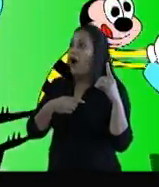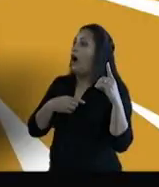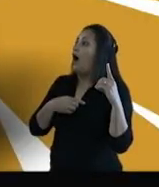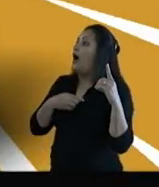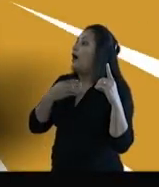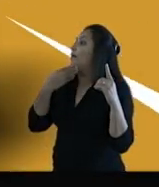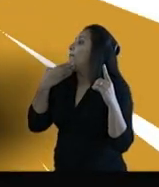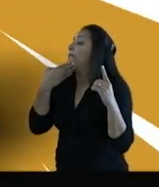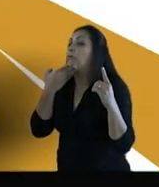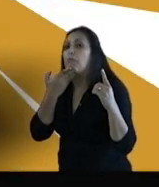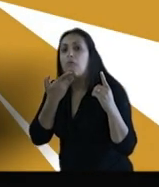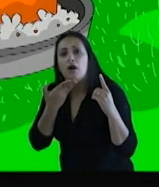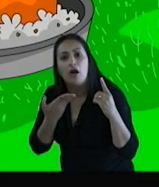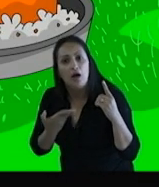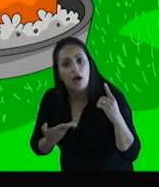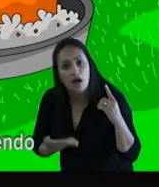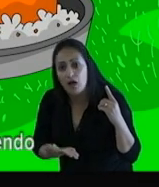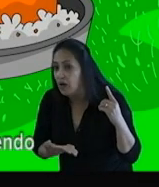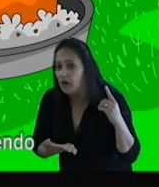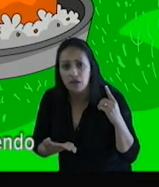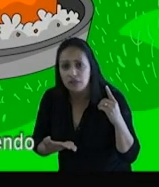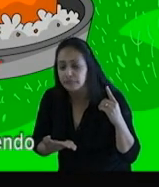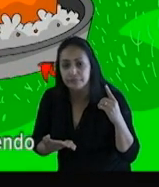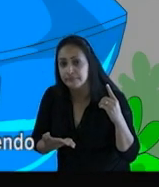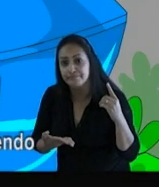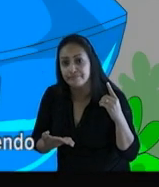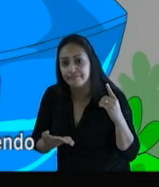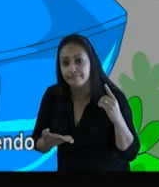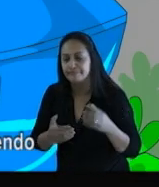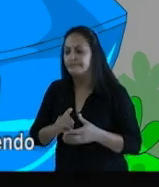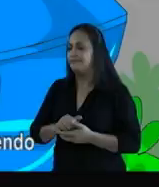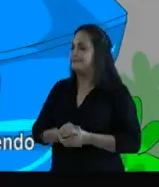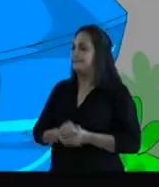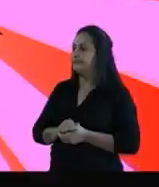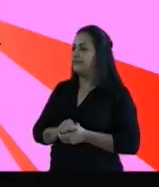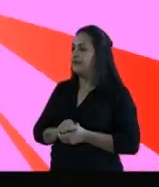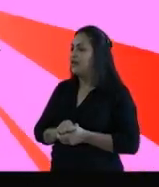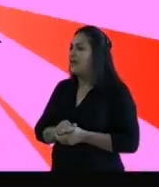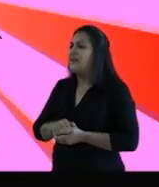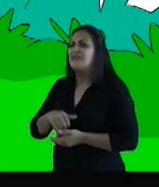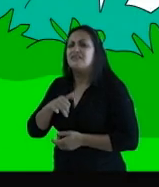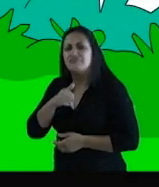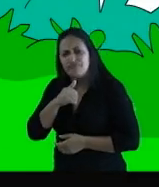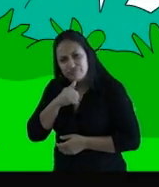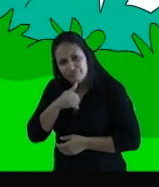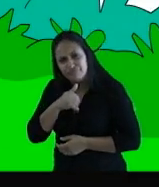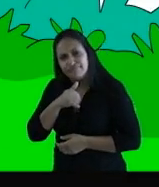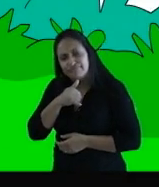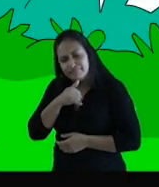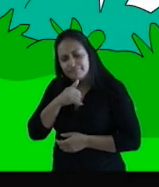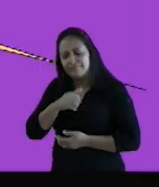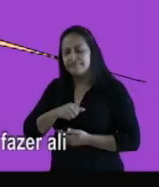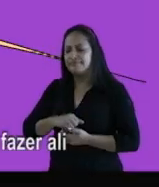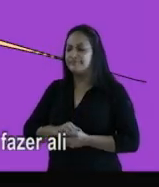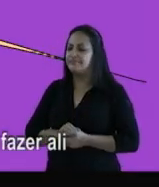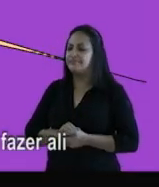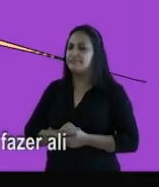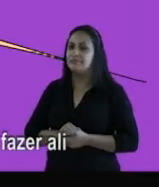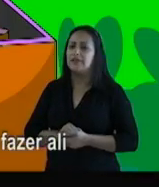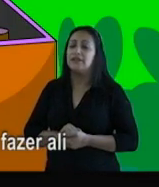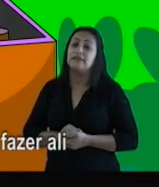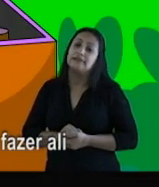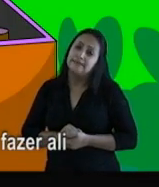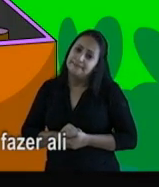Mas a mosquita malvada não acreditava no que estava vendo. E foi ficando desanimada. Viu